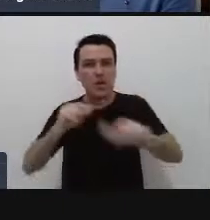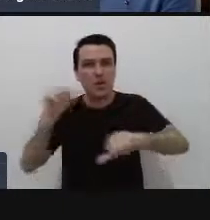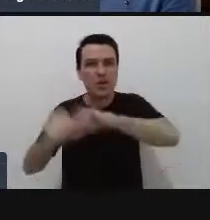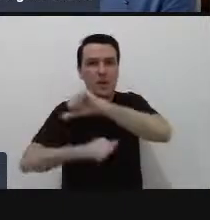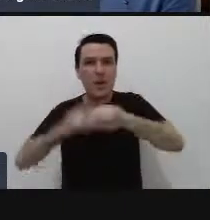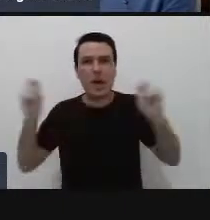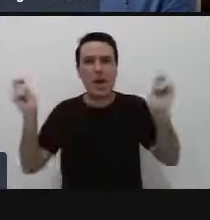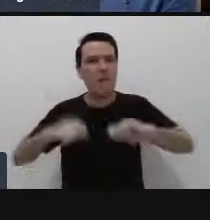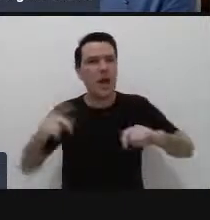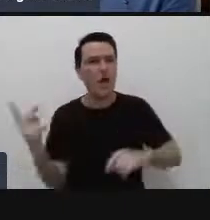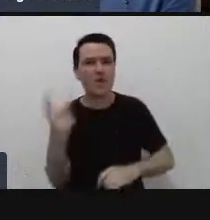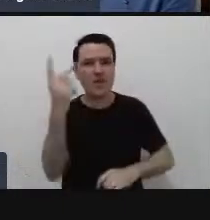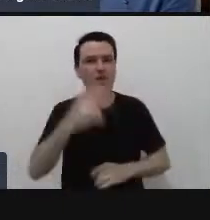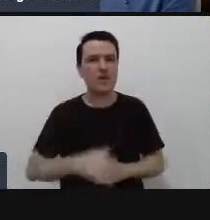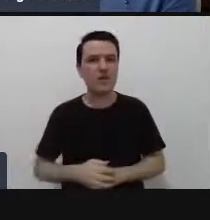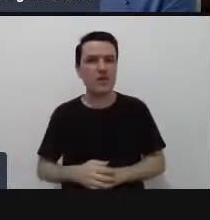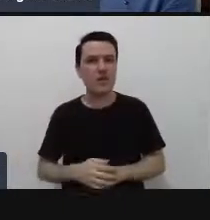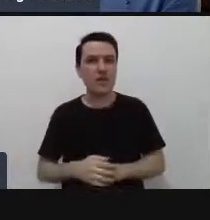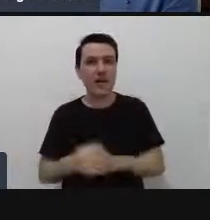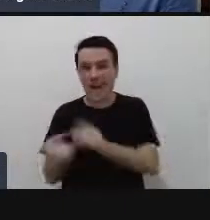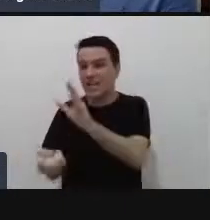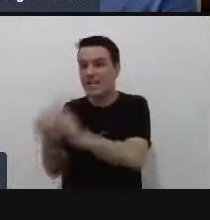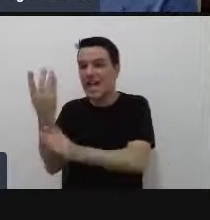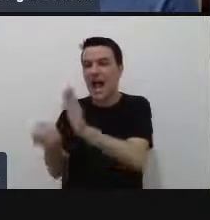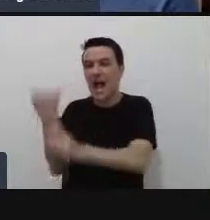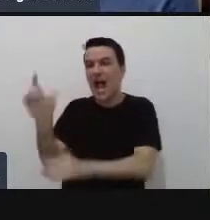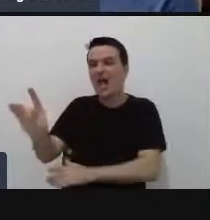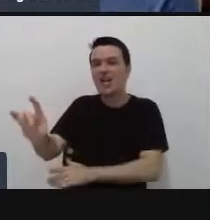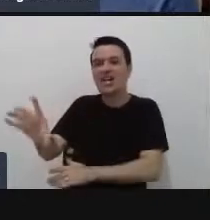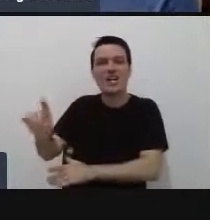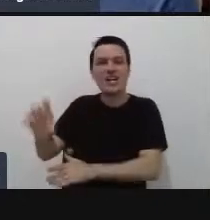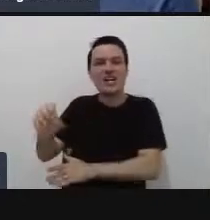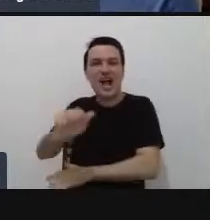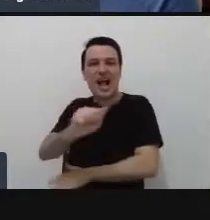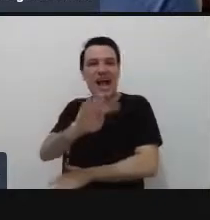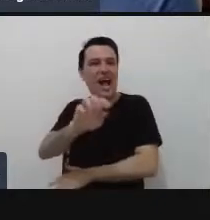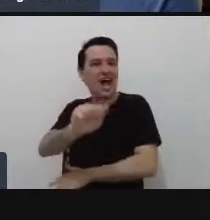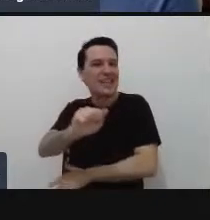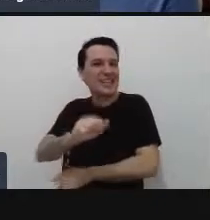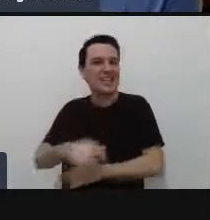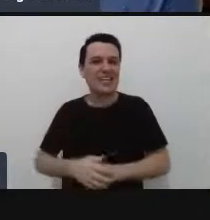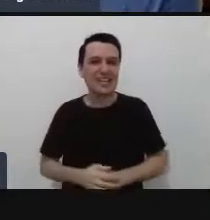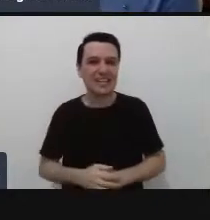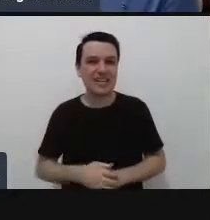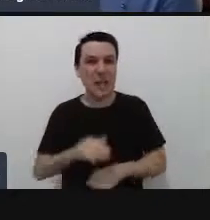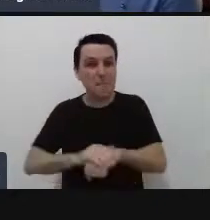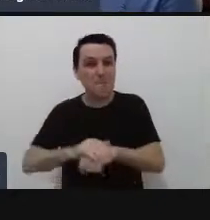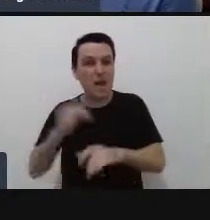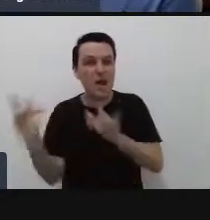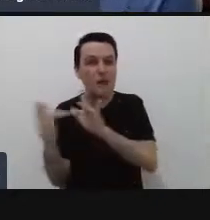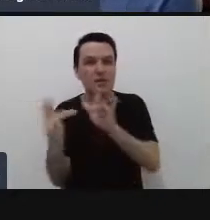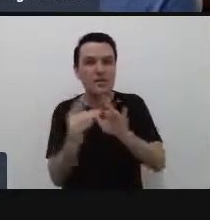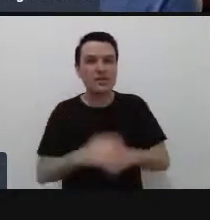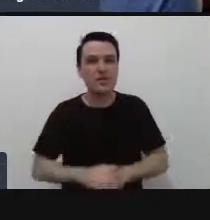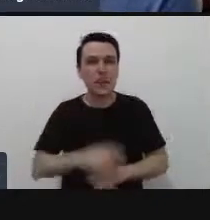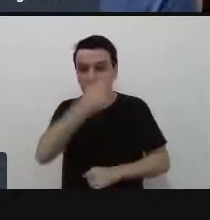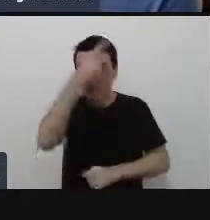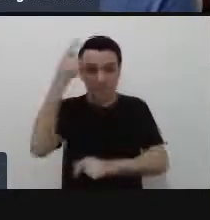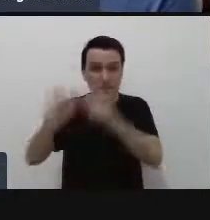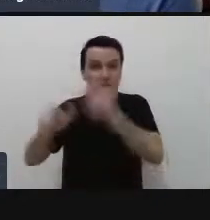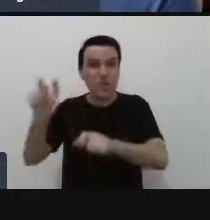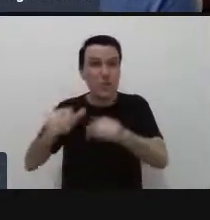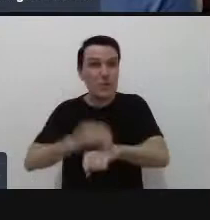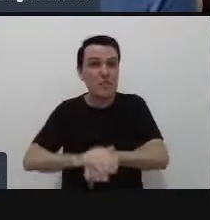geração automática de ata boa André mais conectado o Dinaldo pessoas mais motivadas